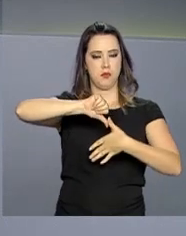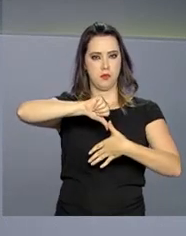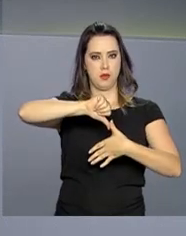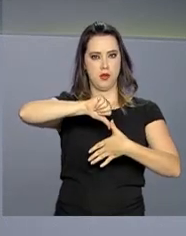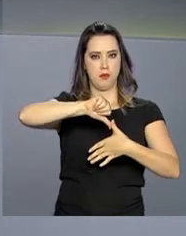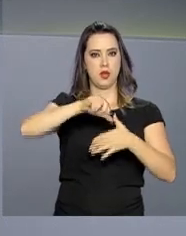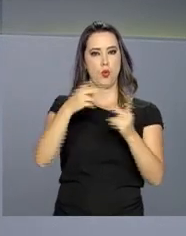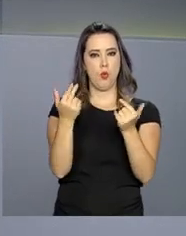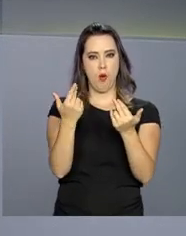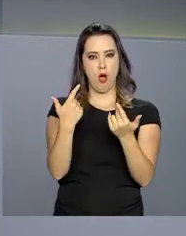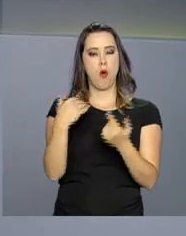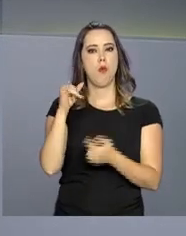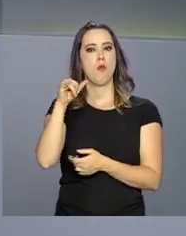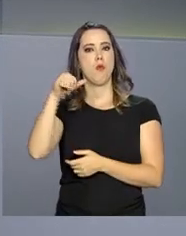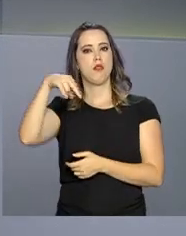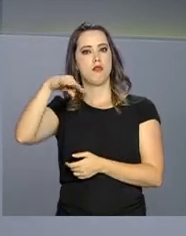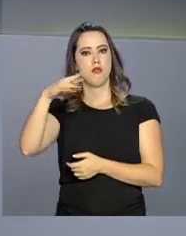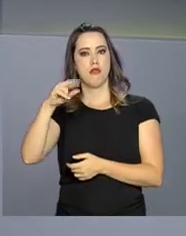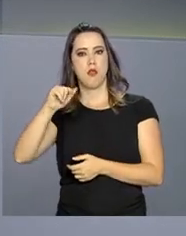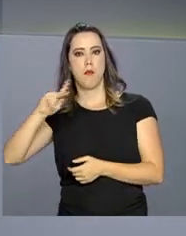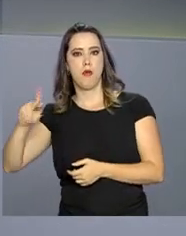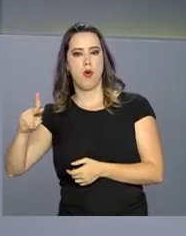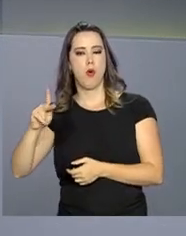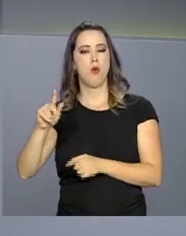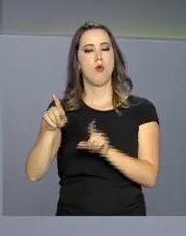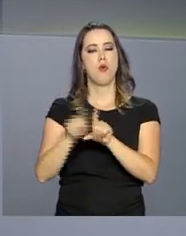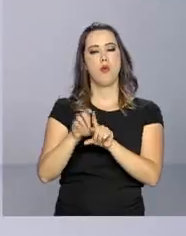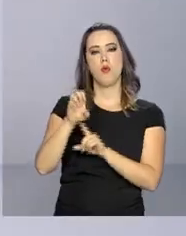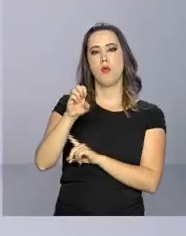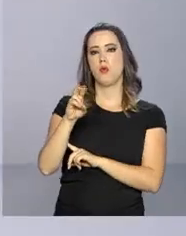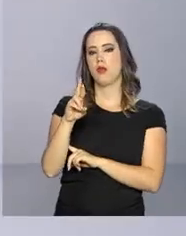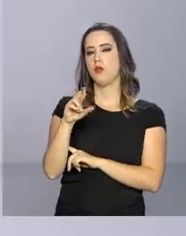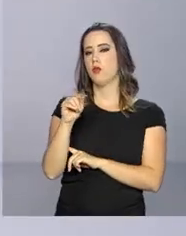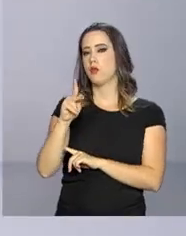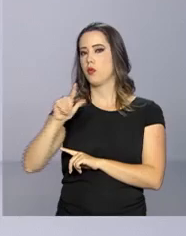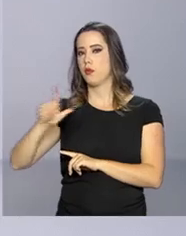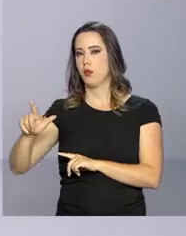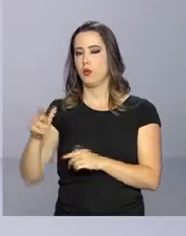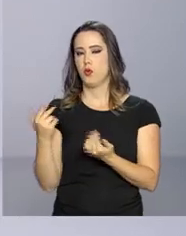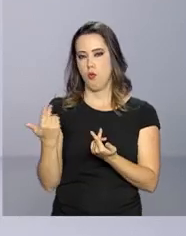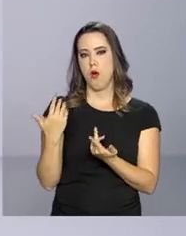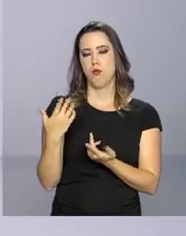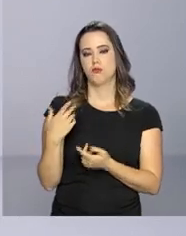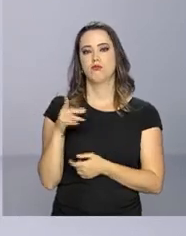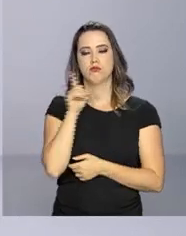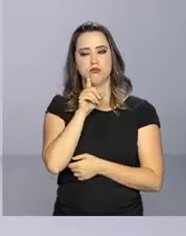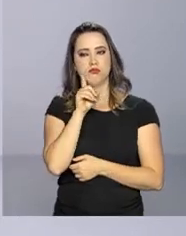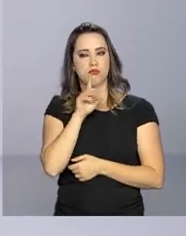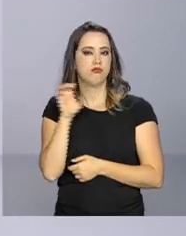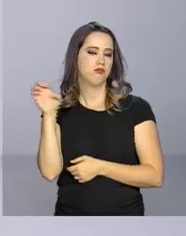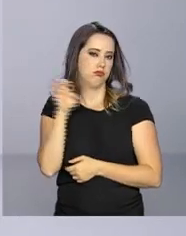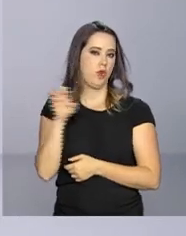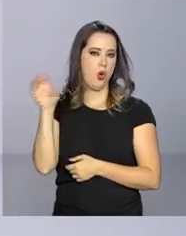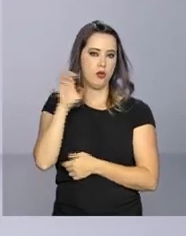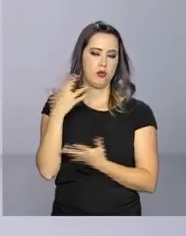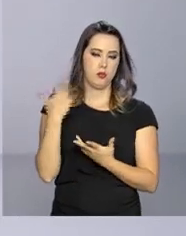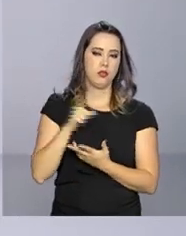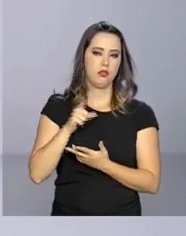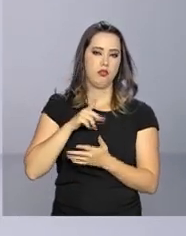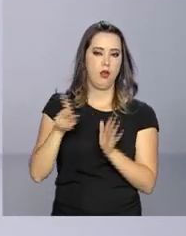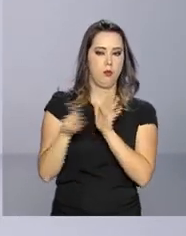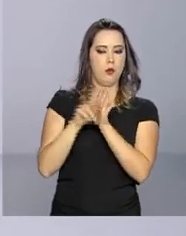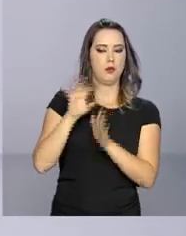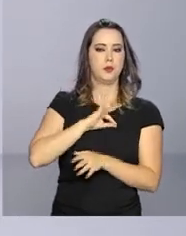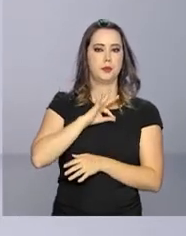seguindo modelos como a Interpol e a Europol. O Brasil tem, segundo o IBGE, mais de 100 mil